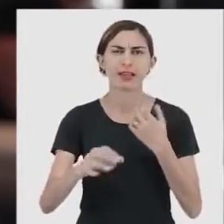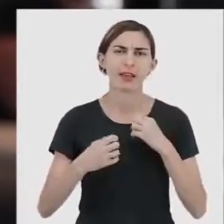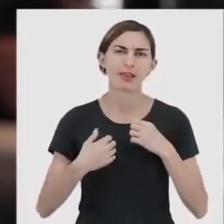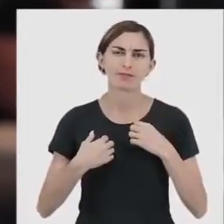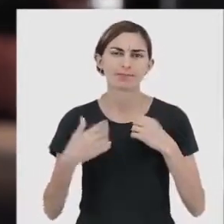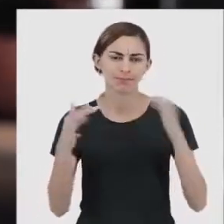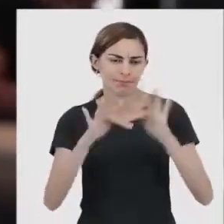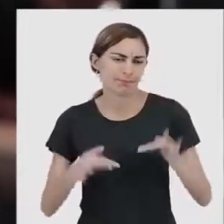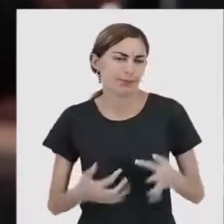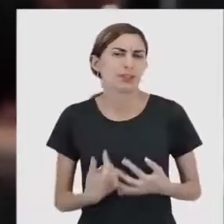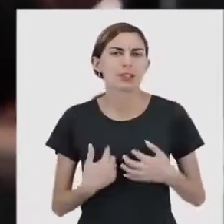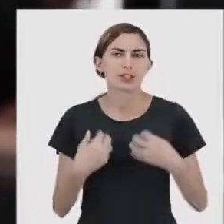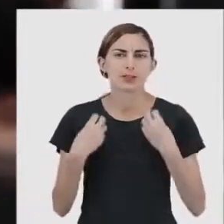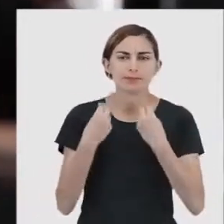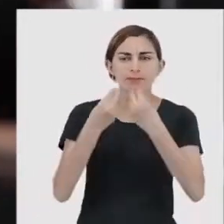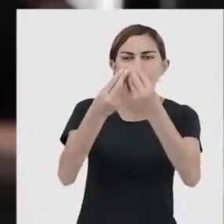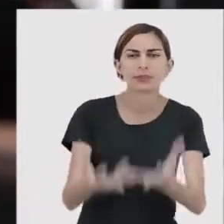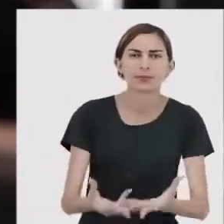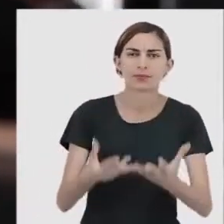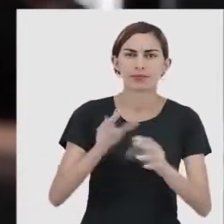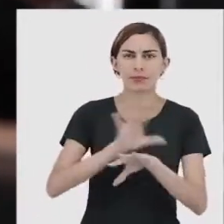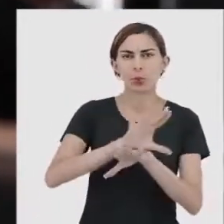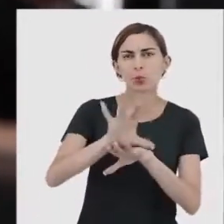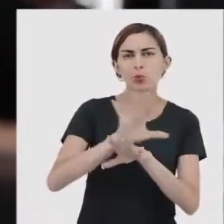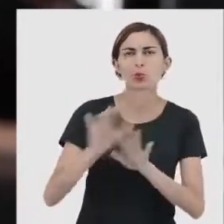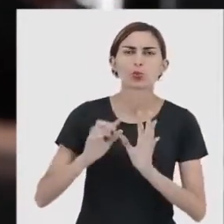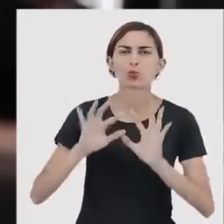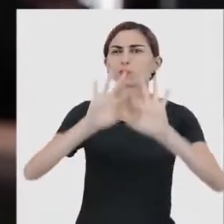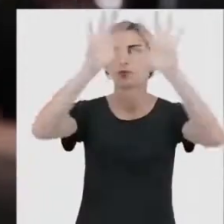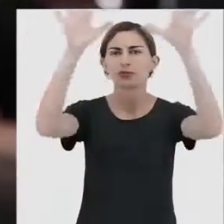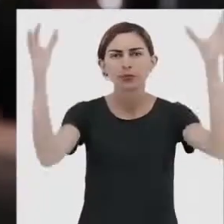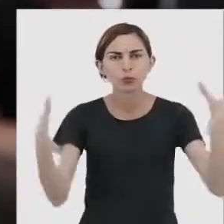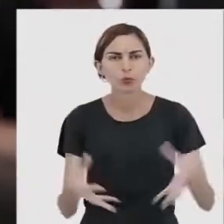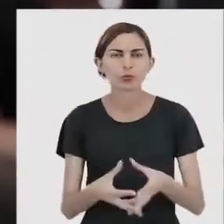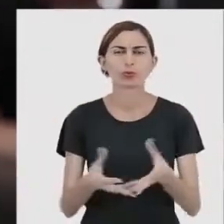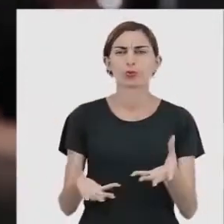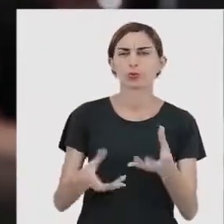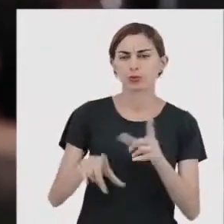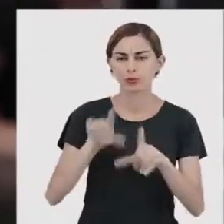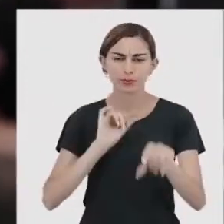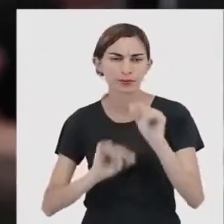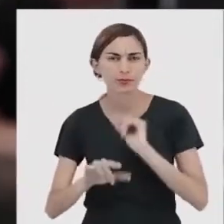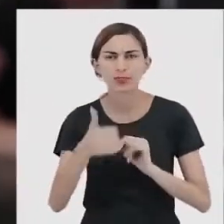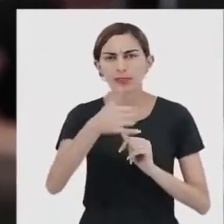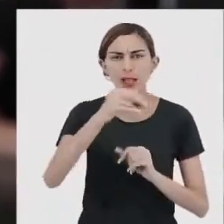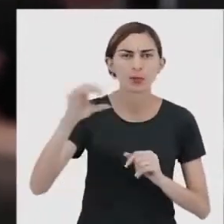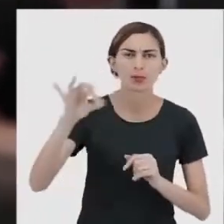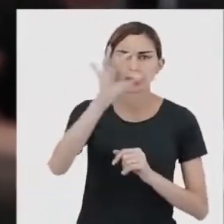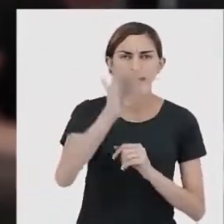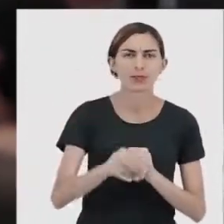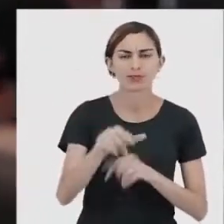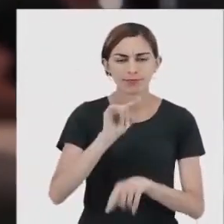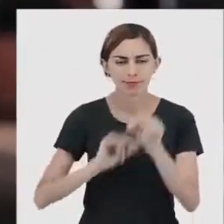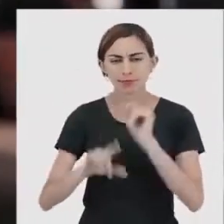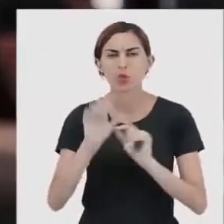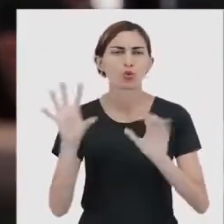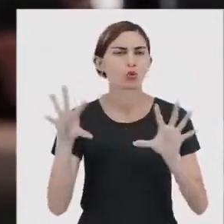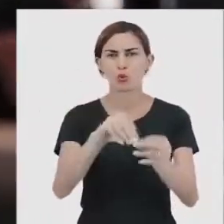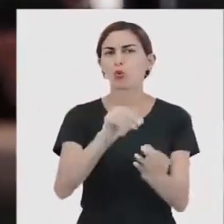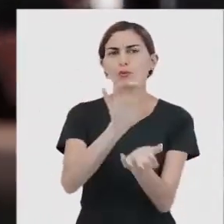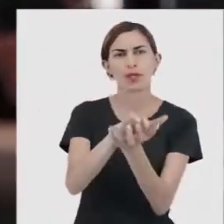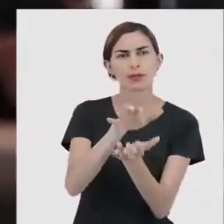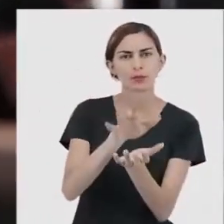esse curso para você. Uma oferta universal, sem processo seletivo, para que todos os pernambucanos e que todas as